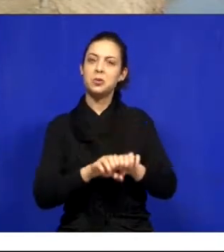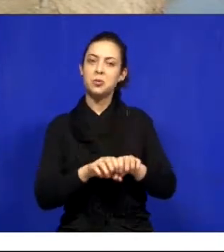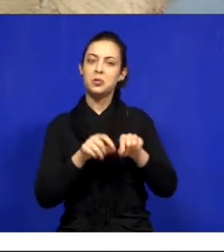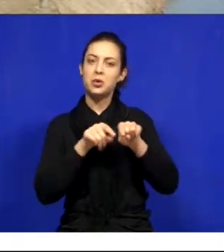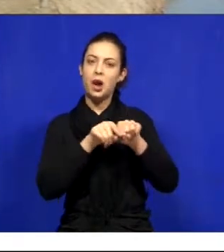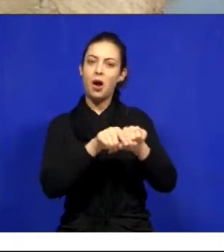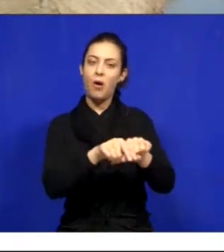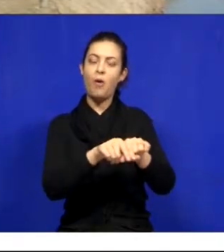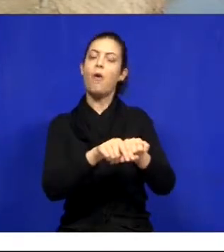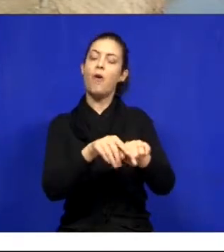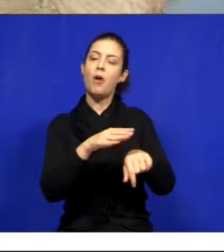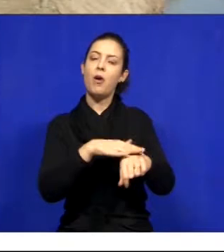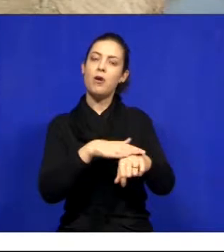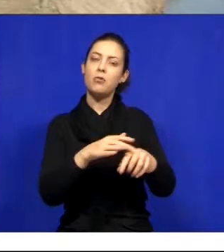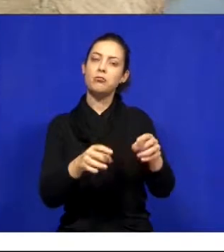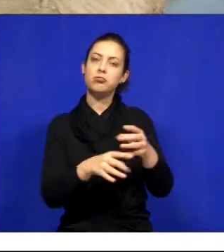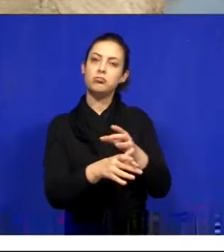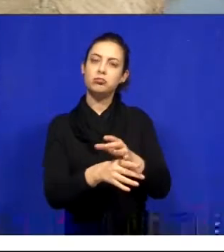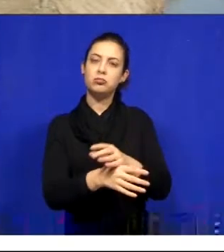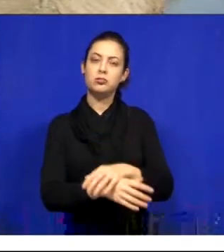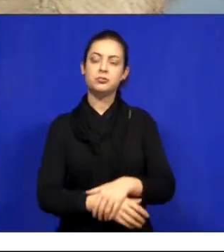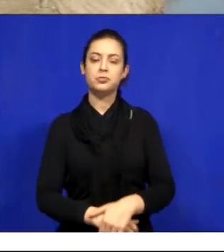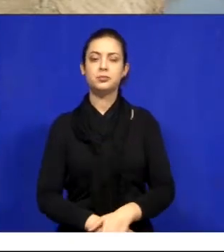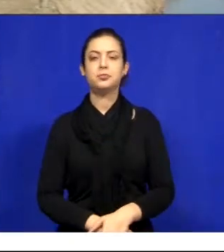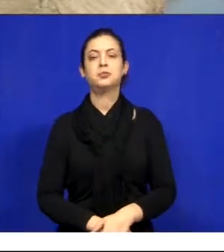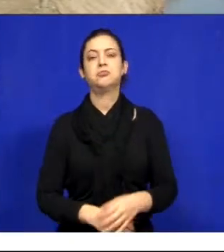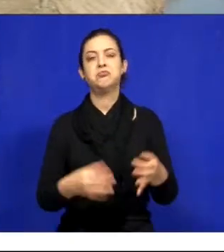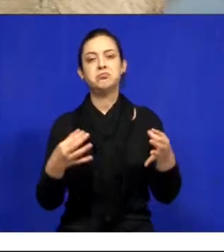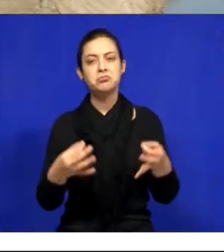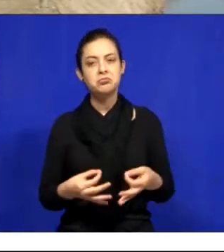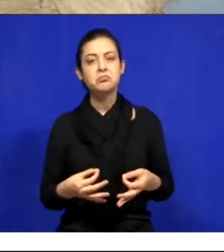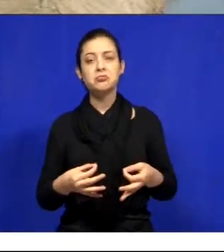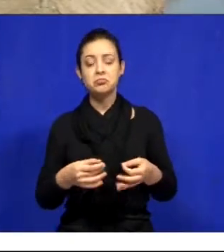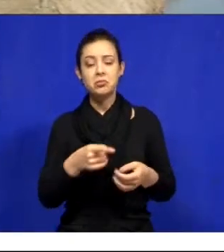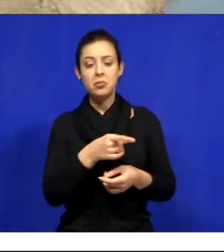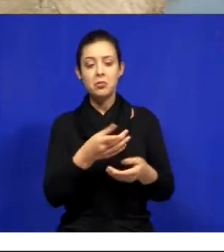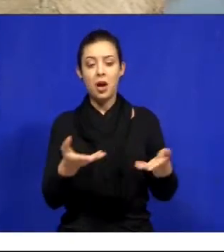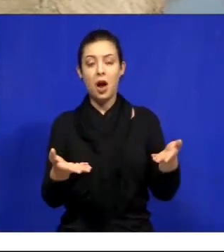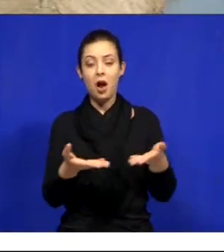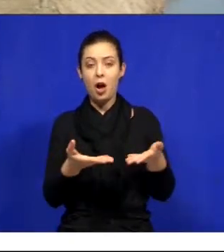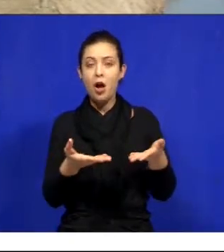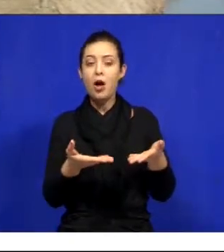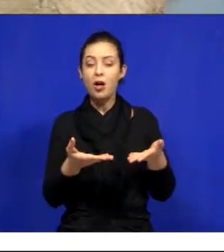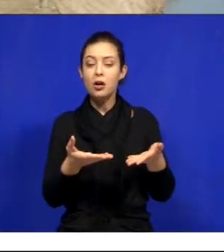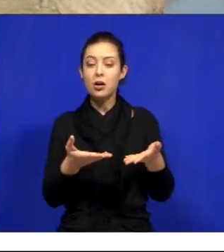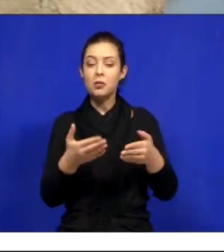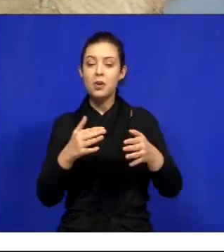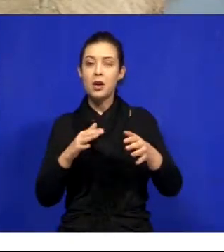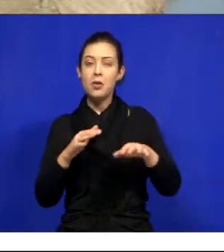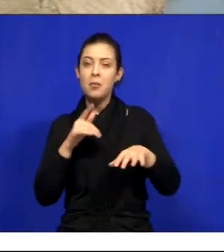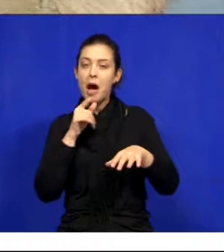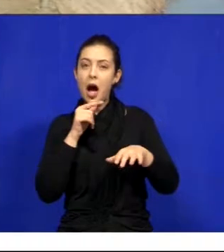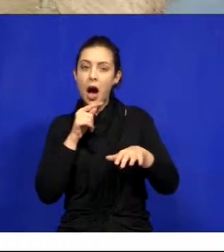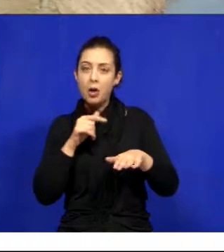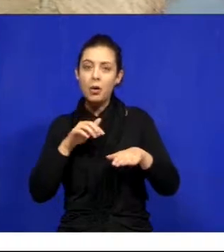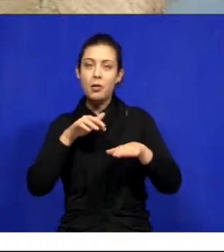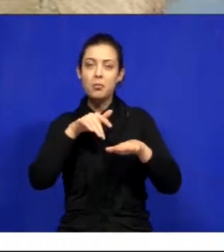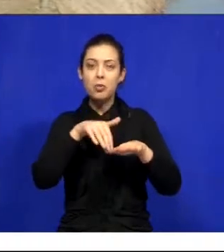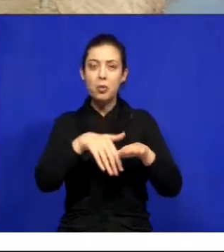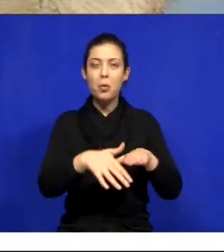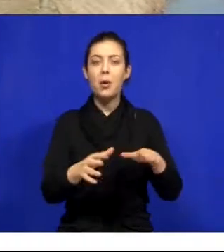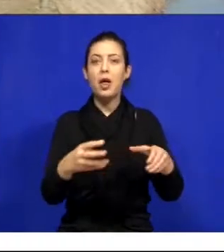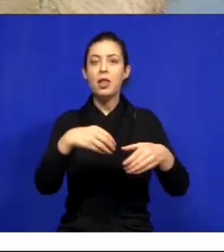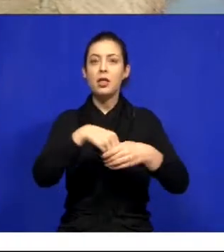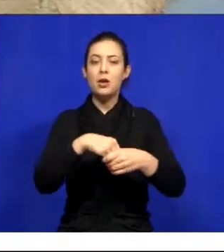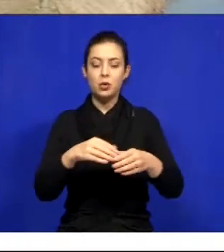conjunto, que fizeram esse valetão. E tenho certeza, nunca mais vai entrar água ali no bairro Jardim Conquista, porque na